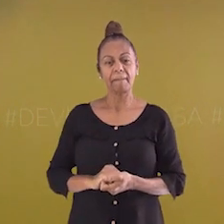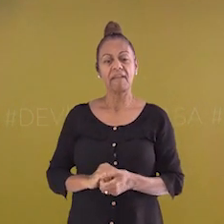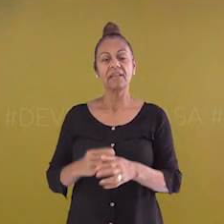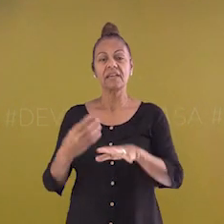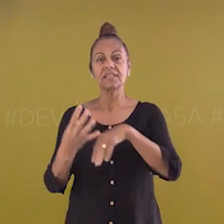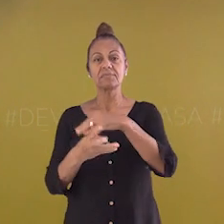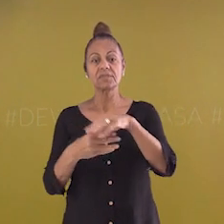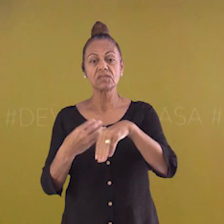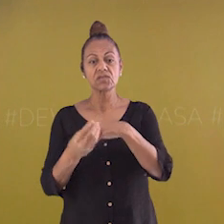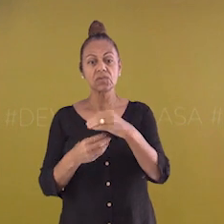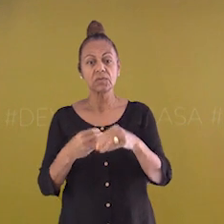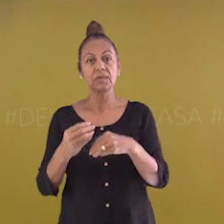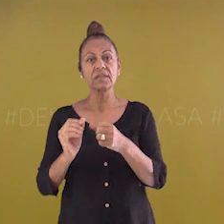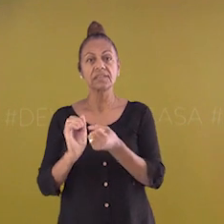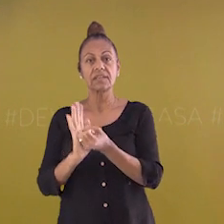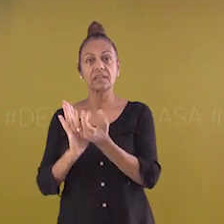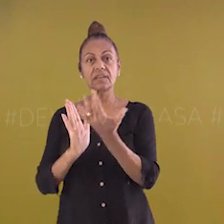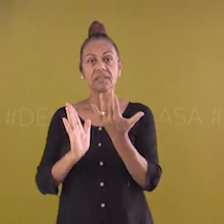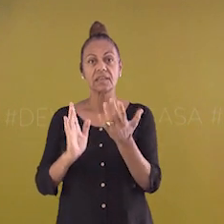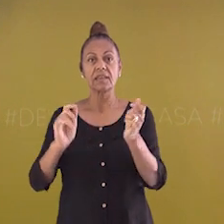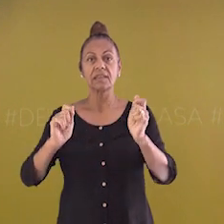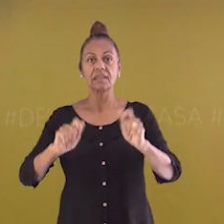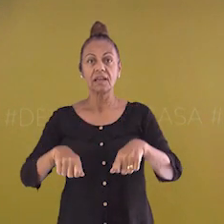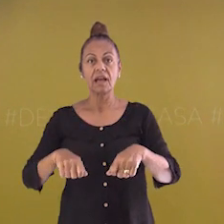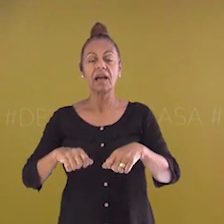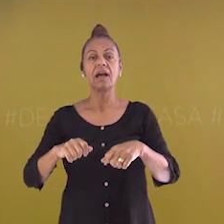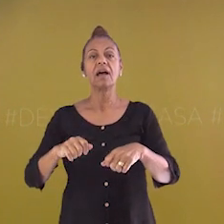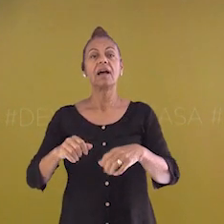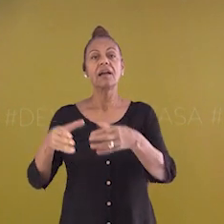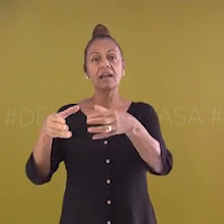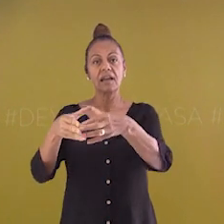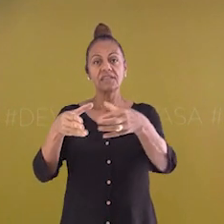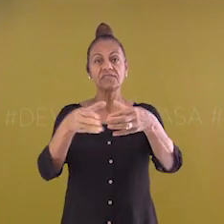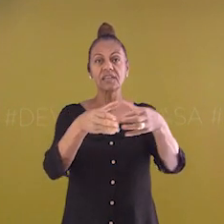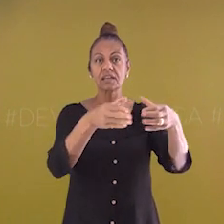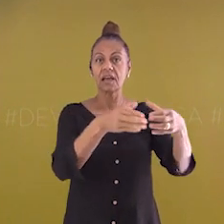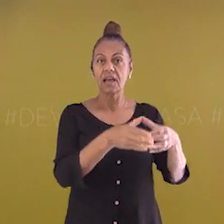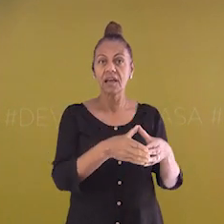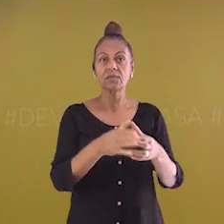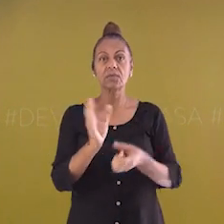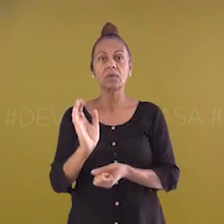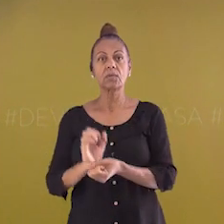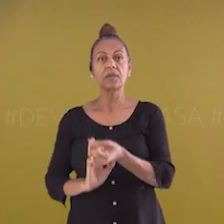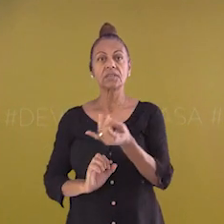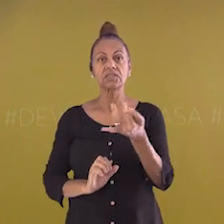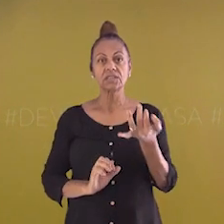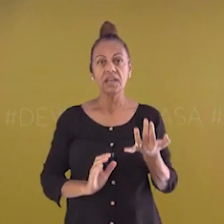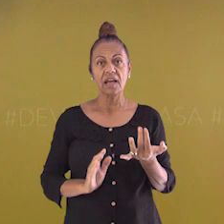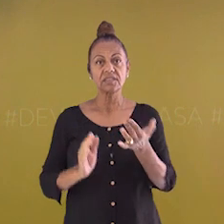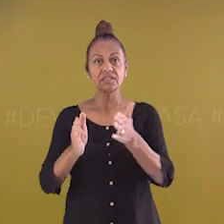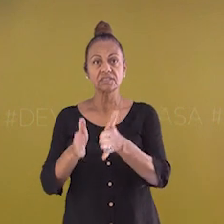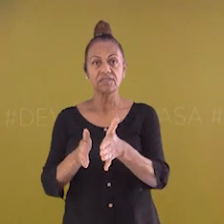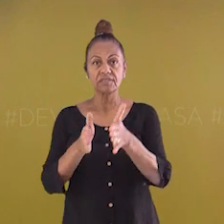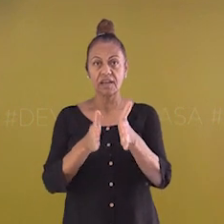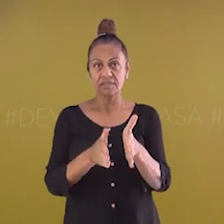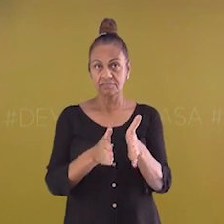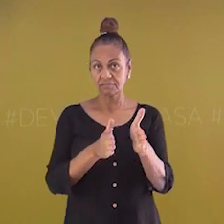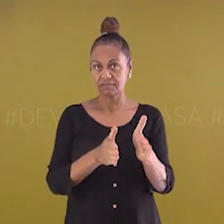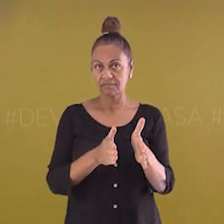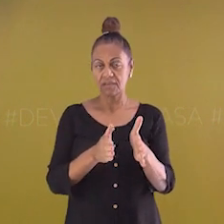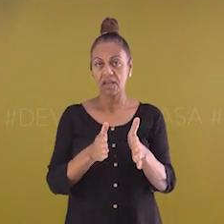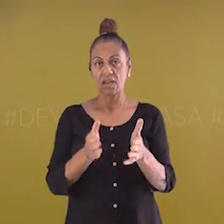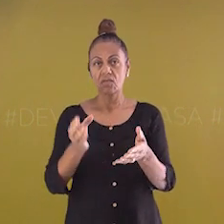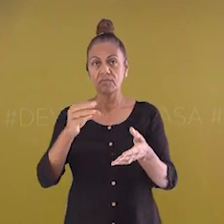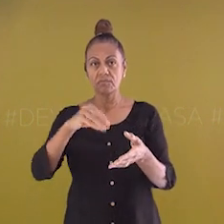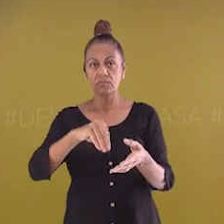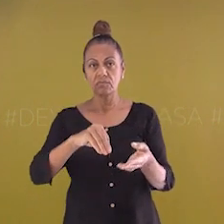As misturas heterogêneas também podem ser classificadas de acordo com a quantidade de fases. Nós temos